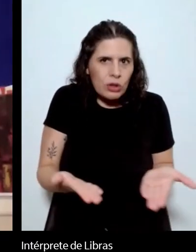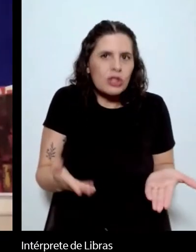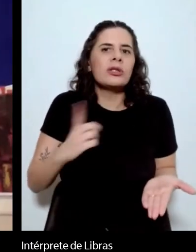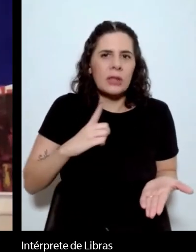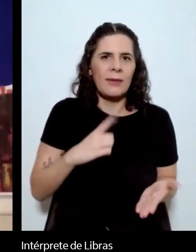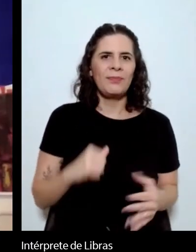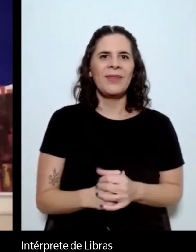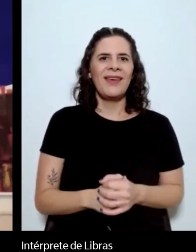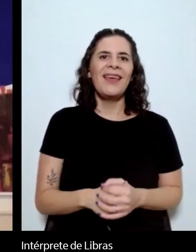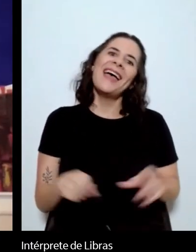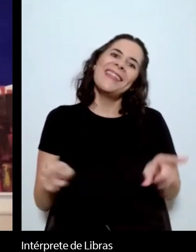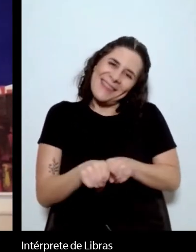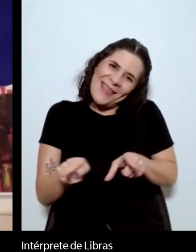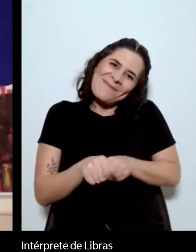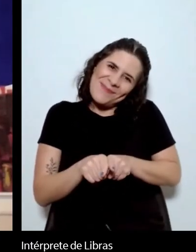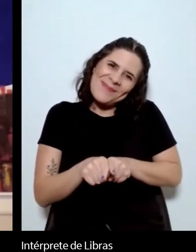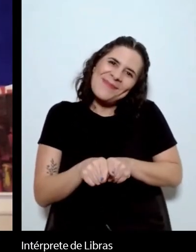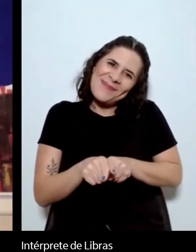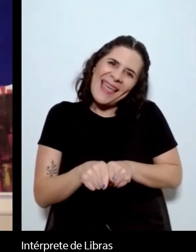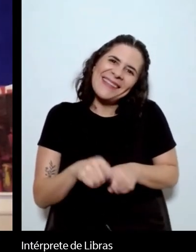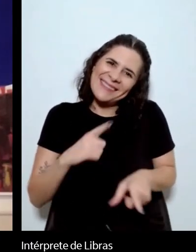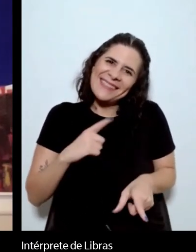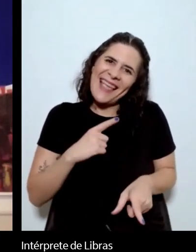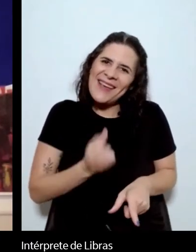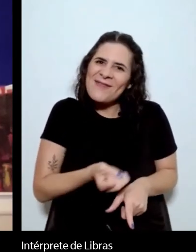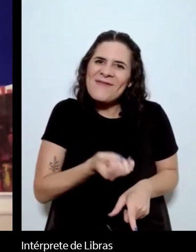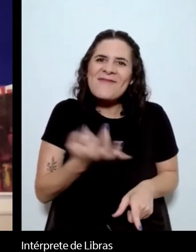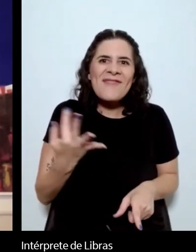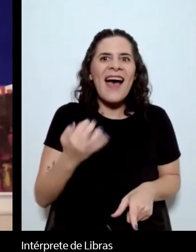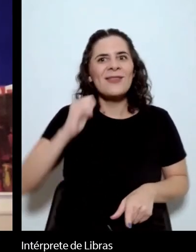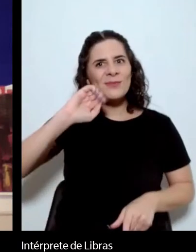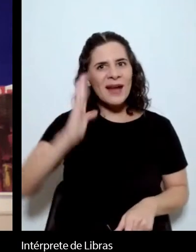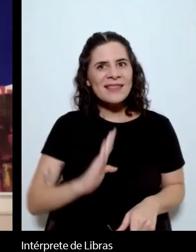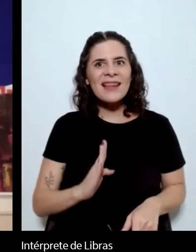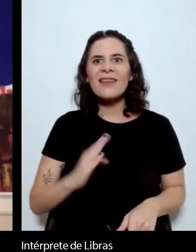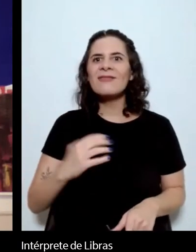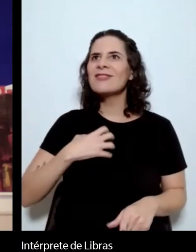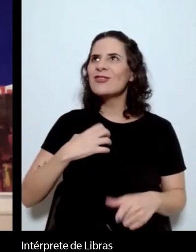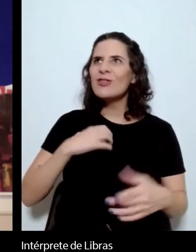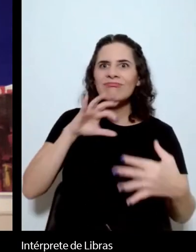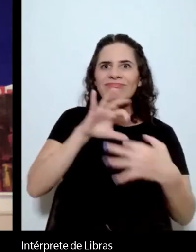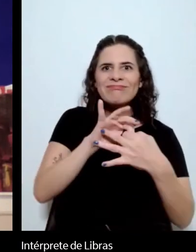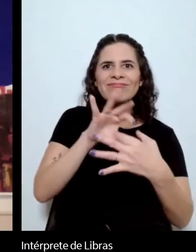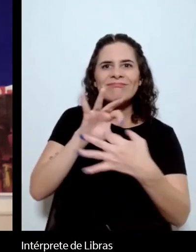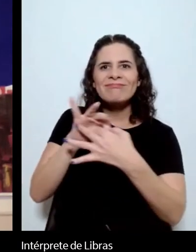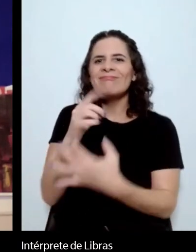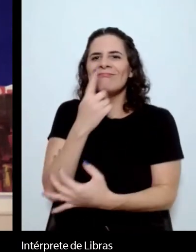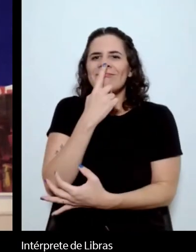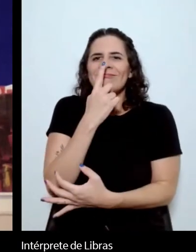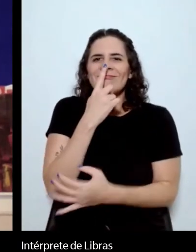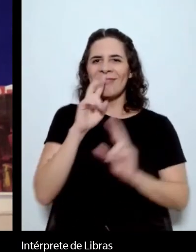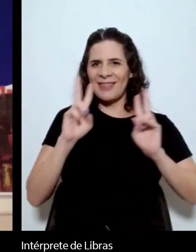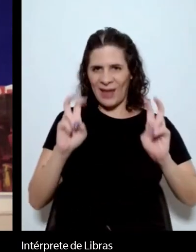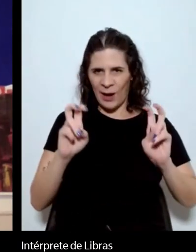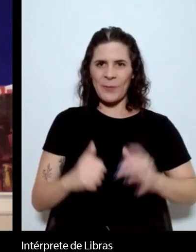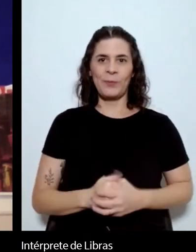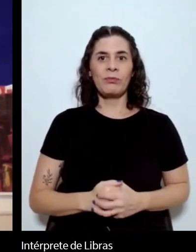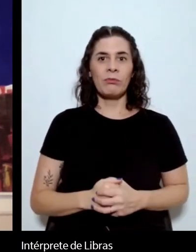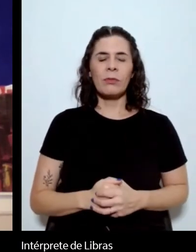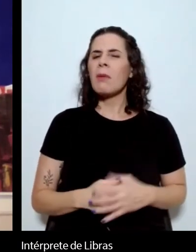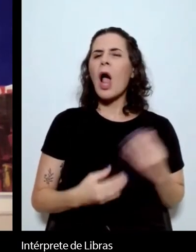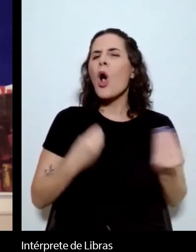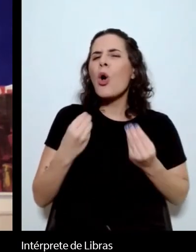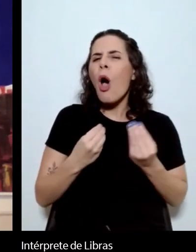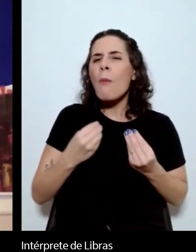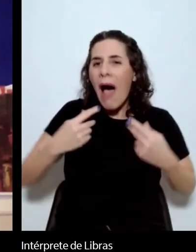brasileiros no instinto de nacionalidade que se fez sentir por aqui. Agora, qual é a recepção e a